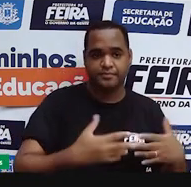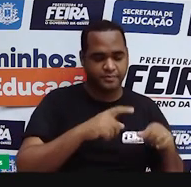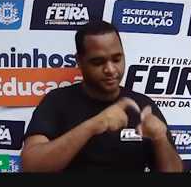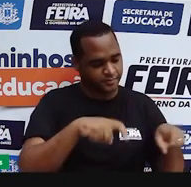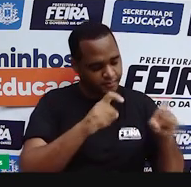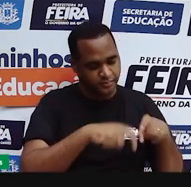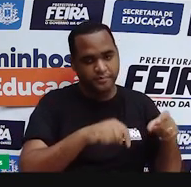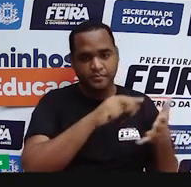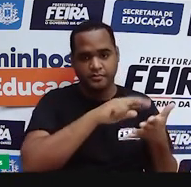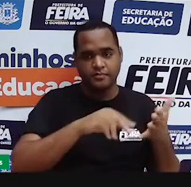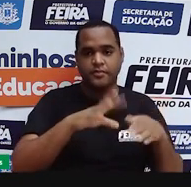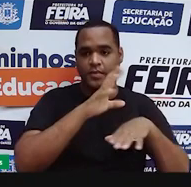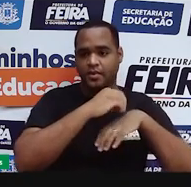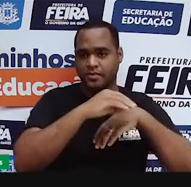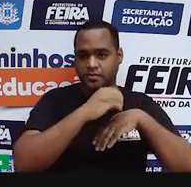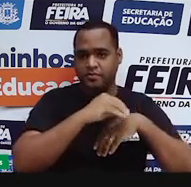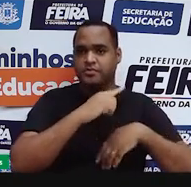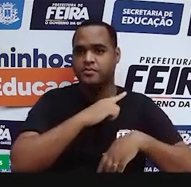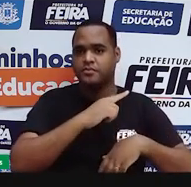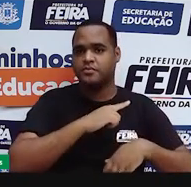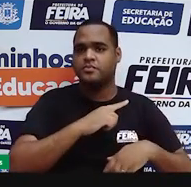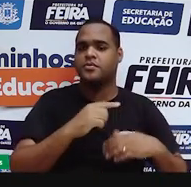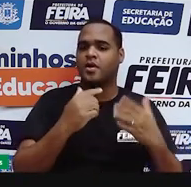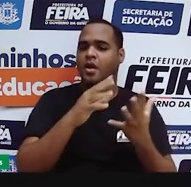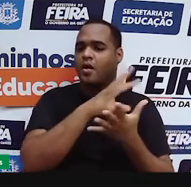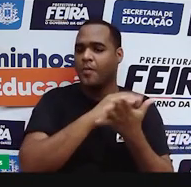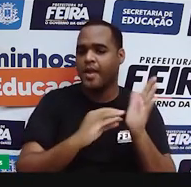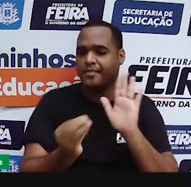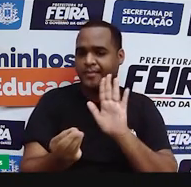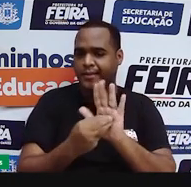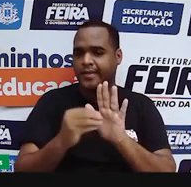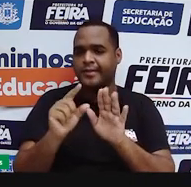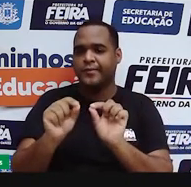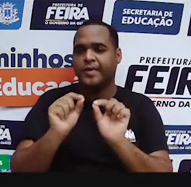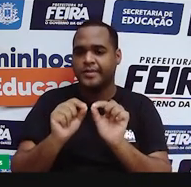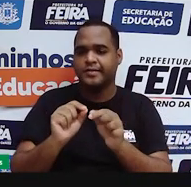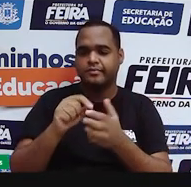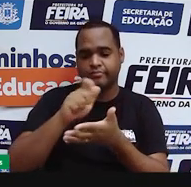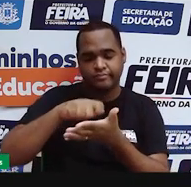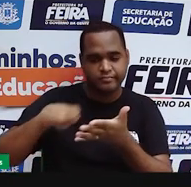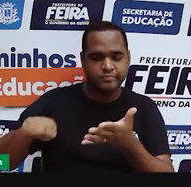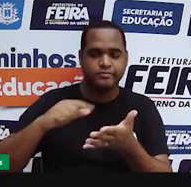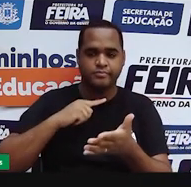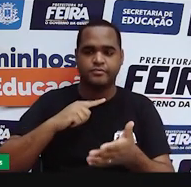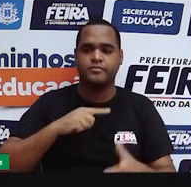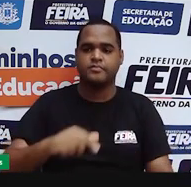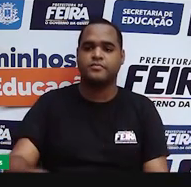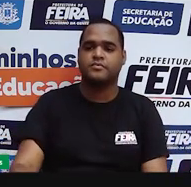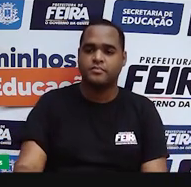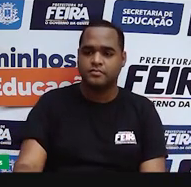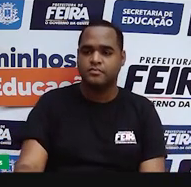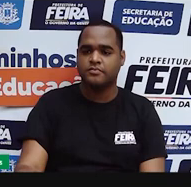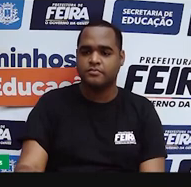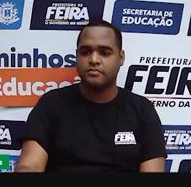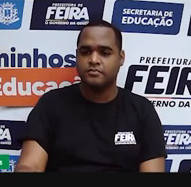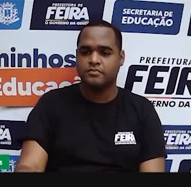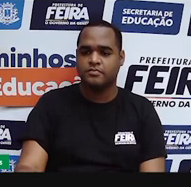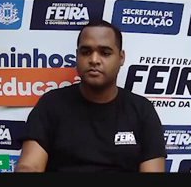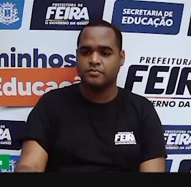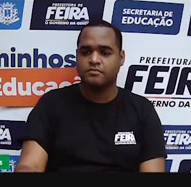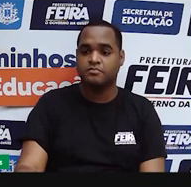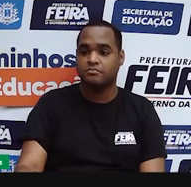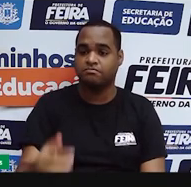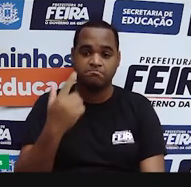informação e vou copiar e colar o que está escrito. Vamos lá. Vamos ver se agora vai.